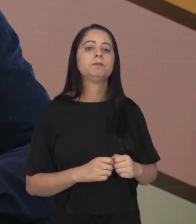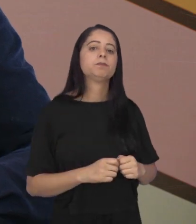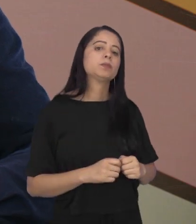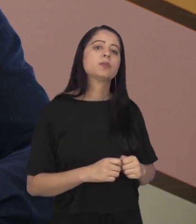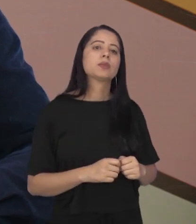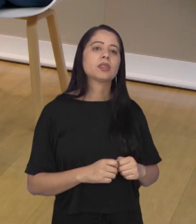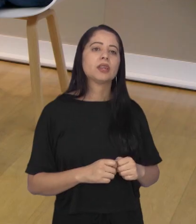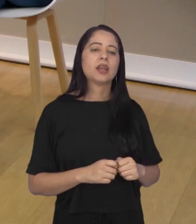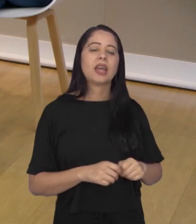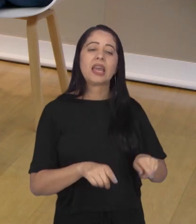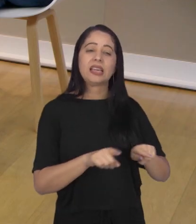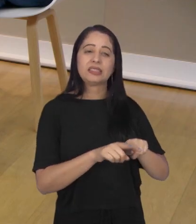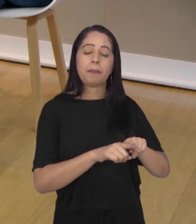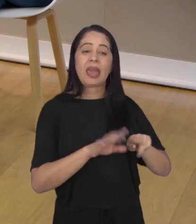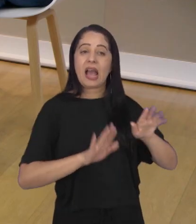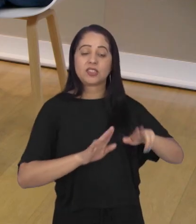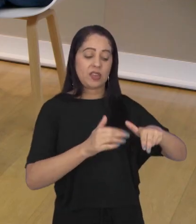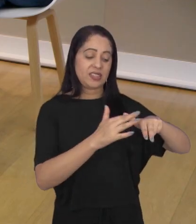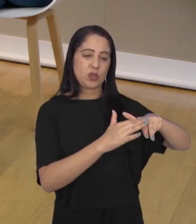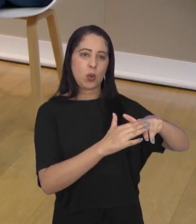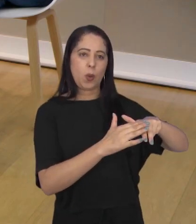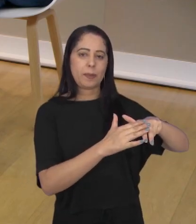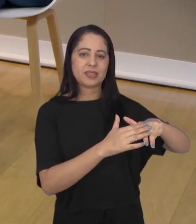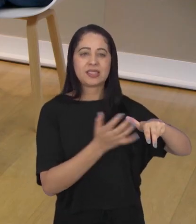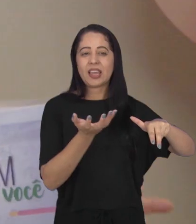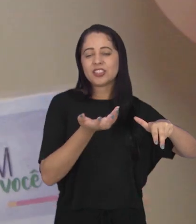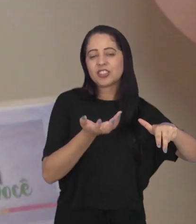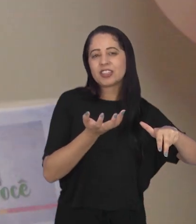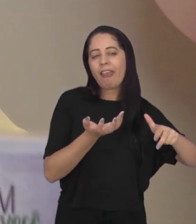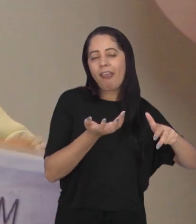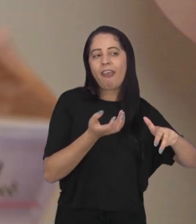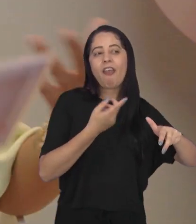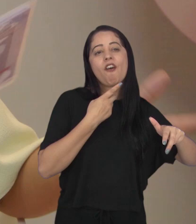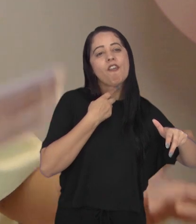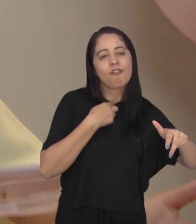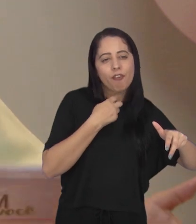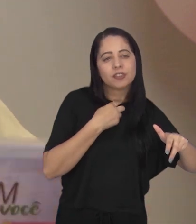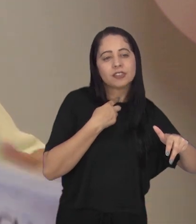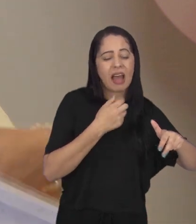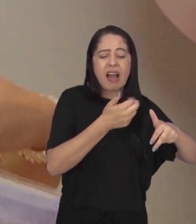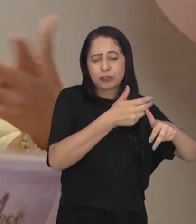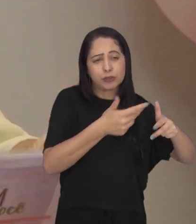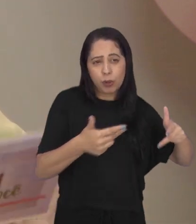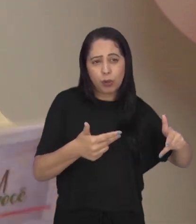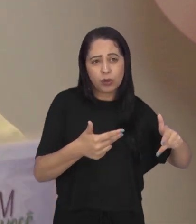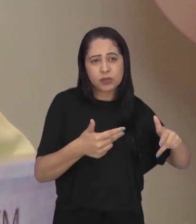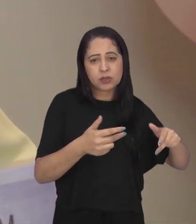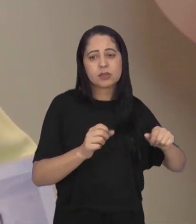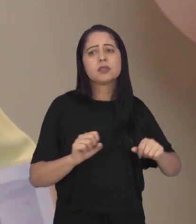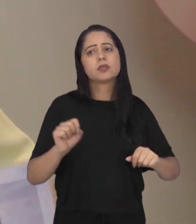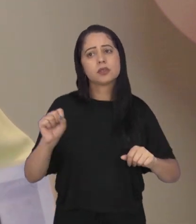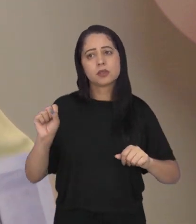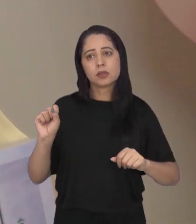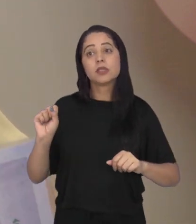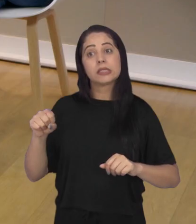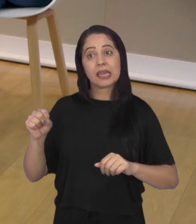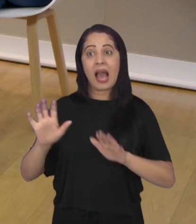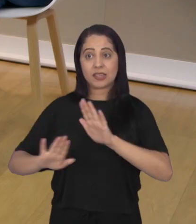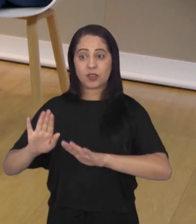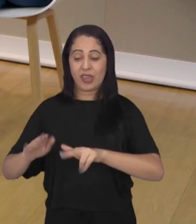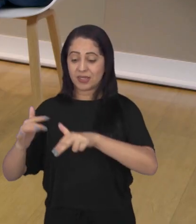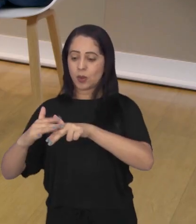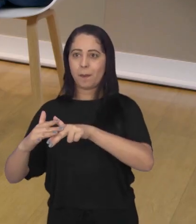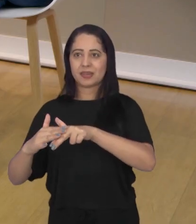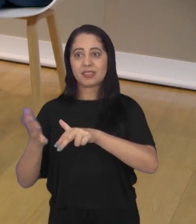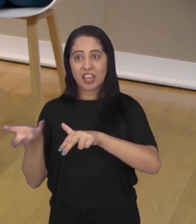E nessa conversa surgem ali alguns desejos dos pacientes que vocês conversam com outros médicos para ver a possibilidade de atender? Sim, com